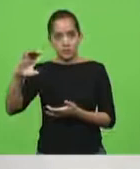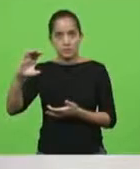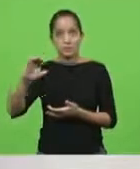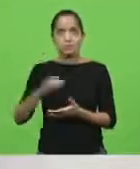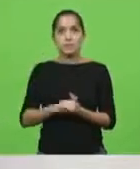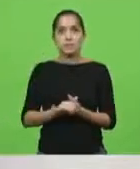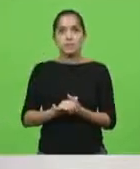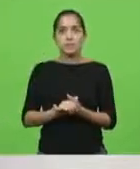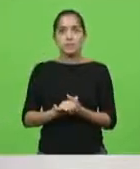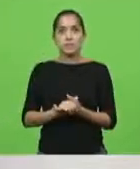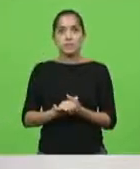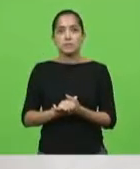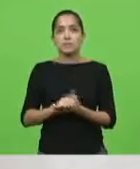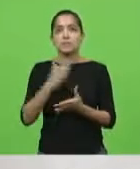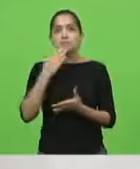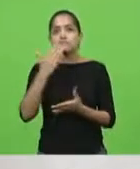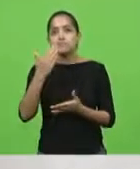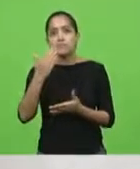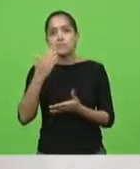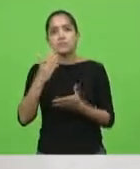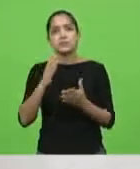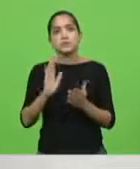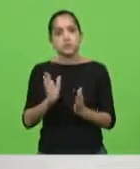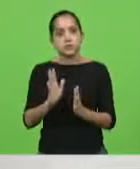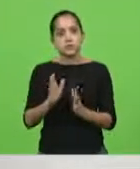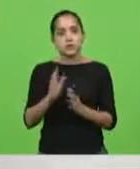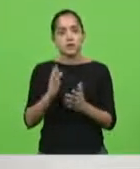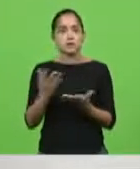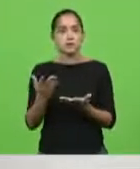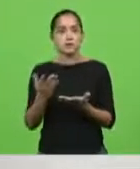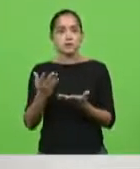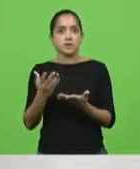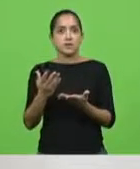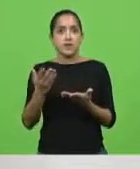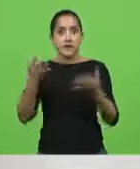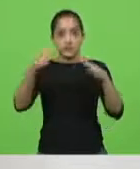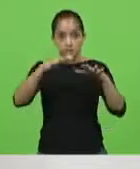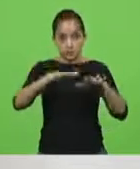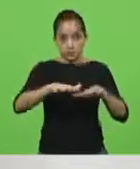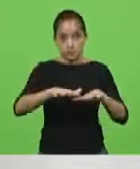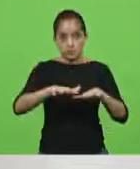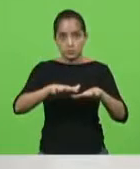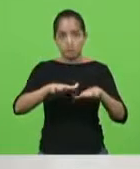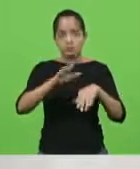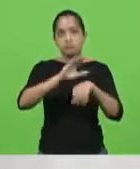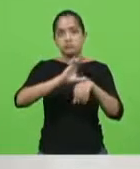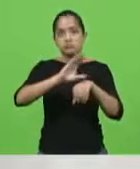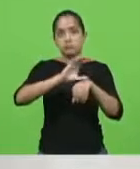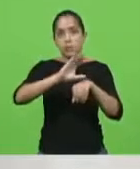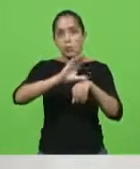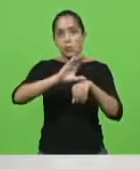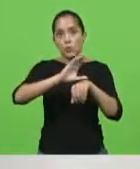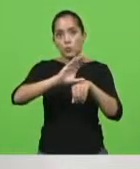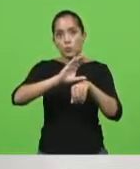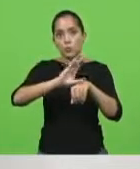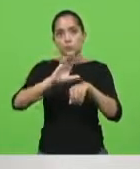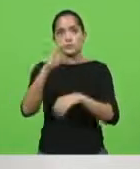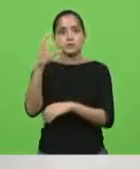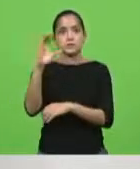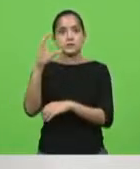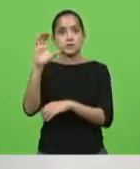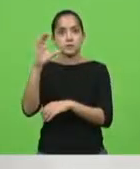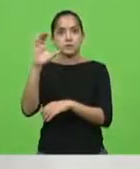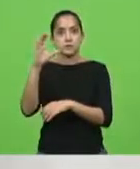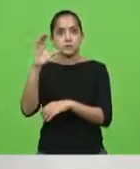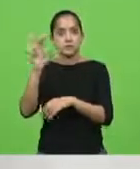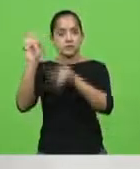região pleiteia já há algum tempo a inclusão de mais um curso no Centro de Ciências Rurais da